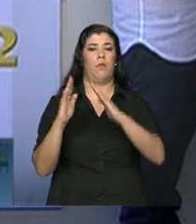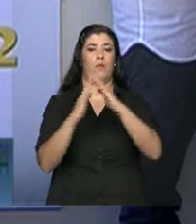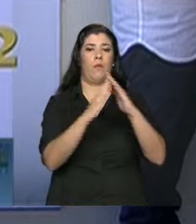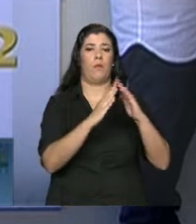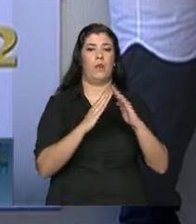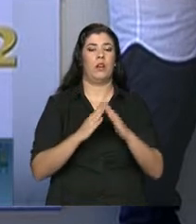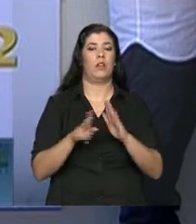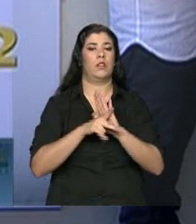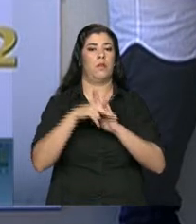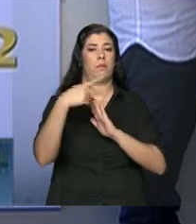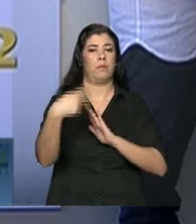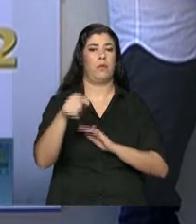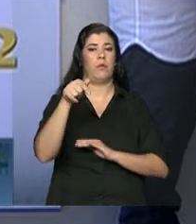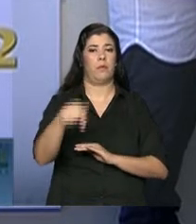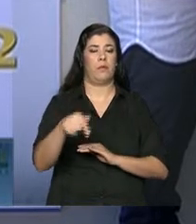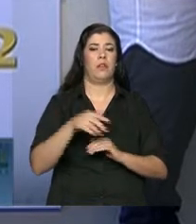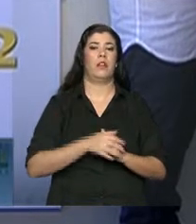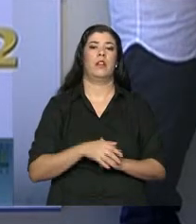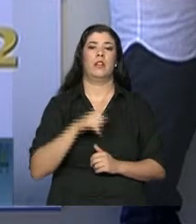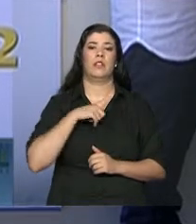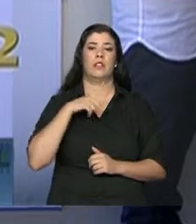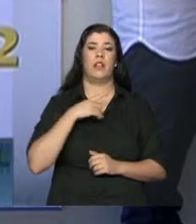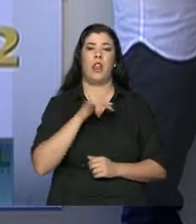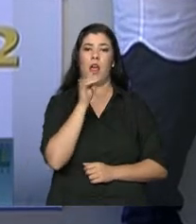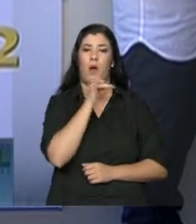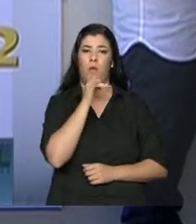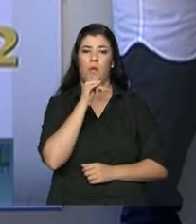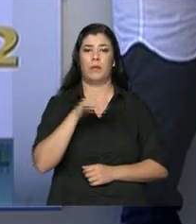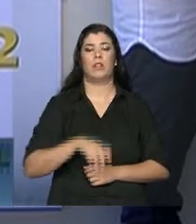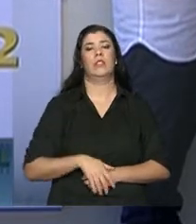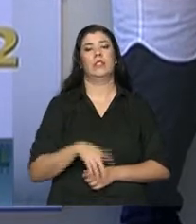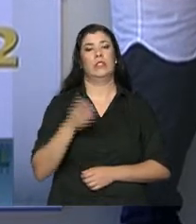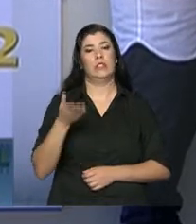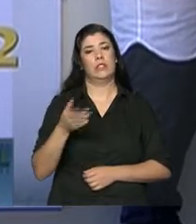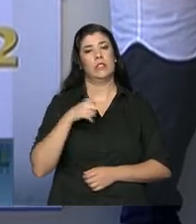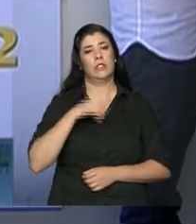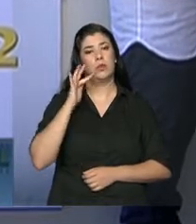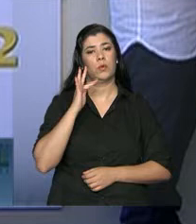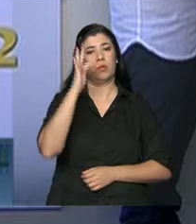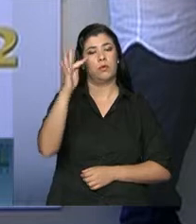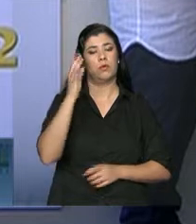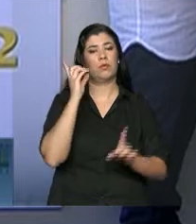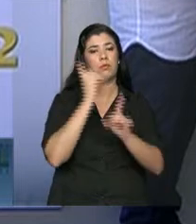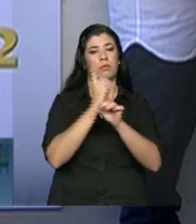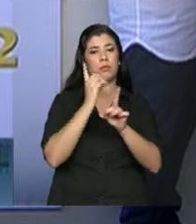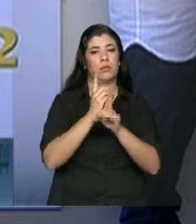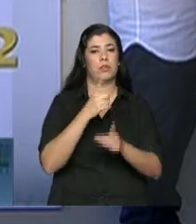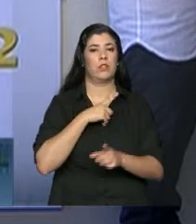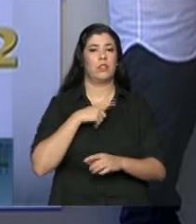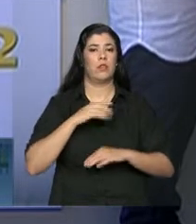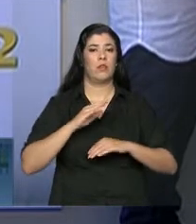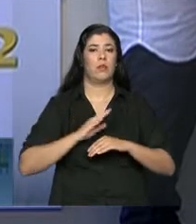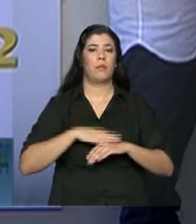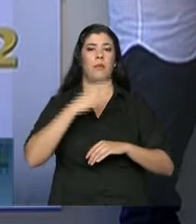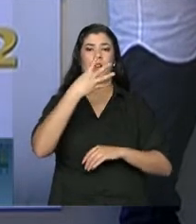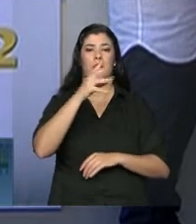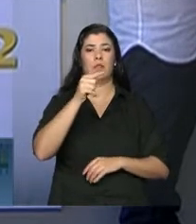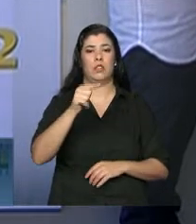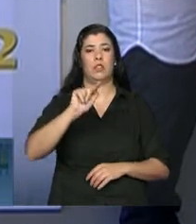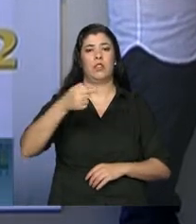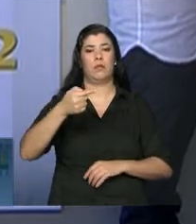somente na região da Baixada Fluminense. A previsão é atingir um total de 47 mil